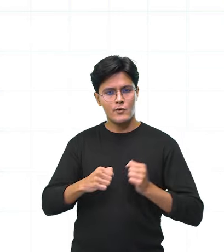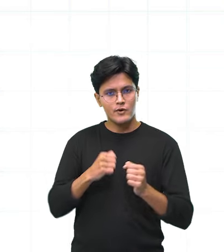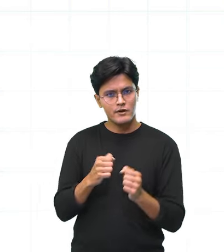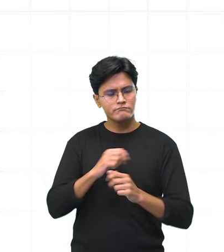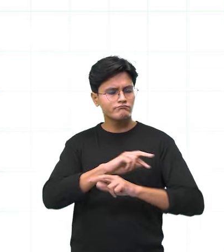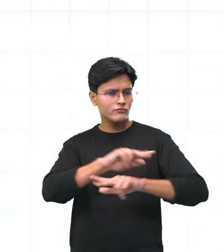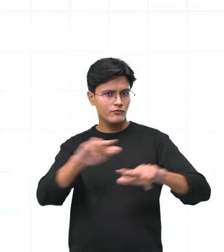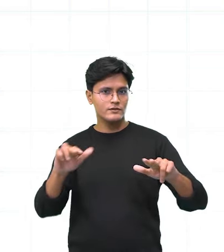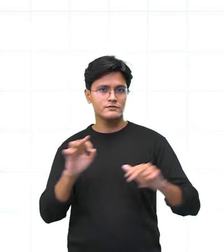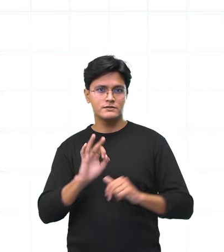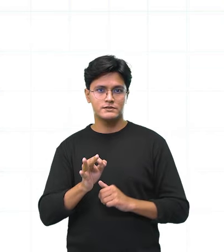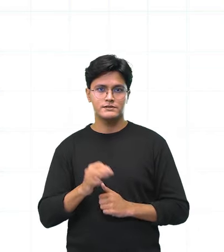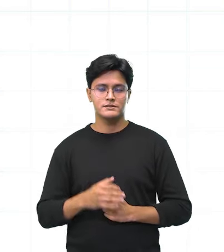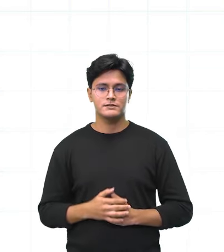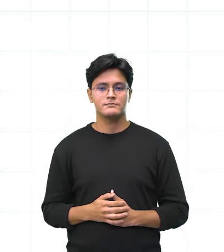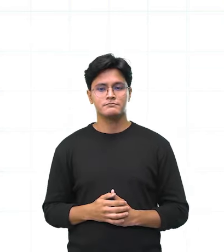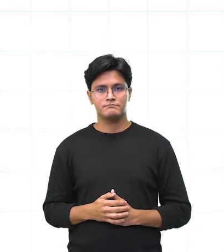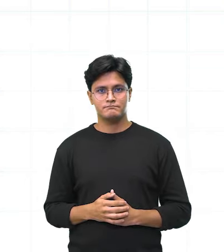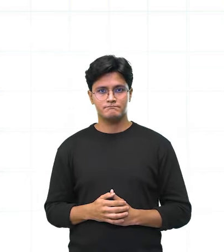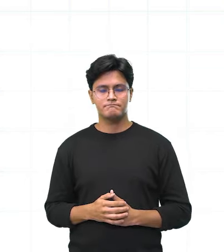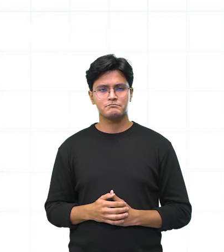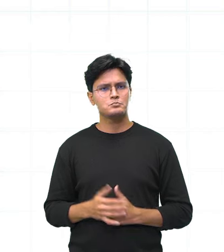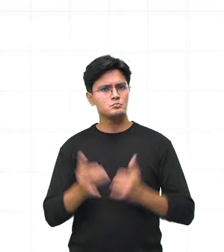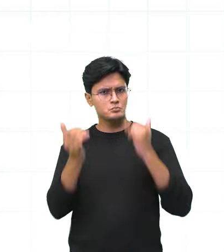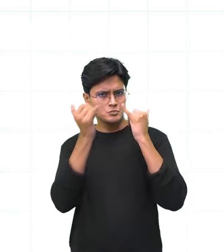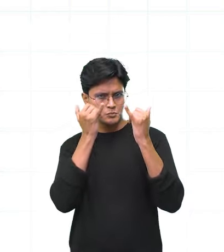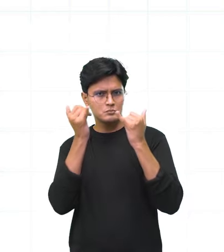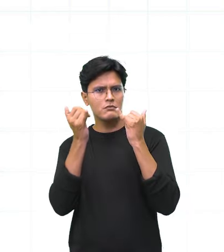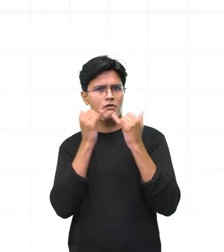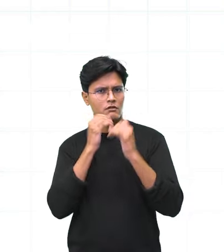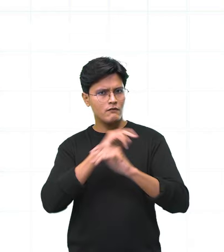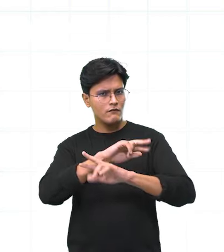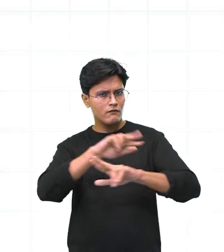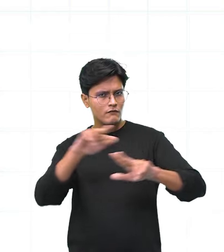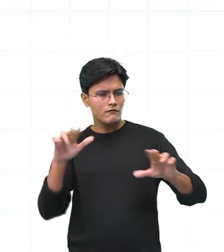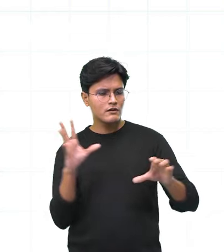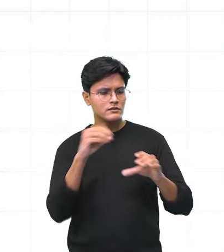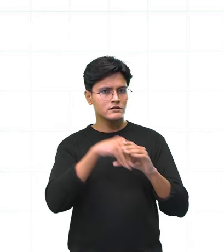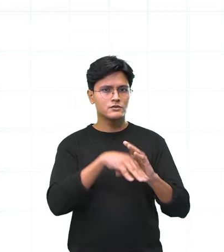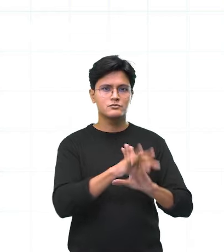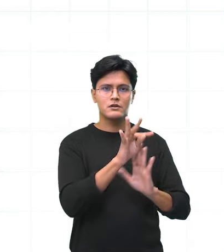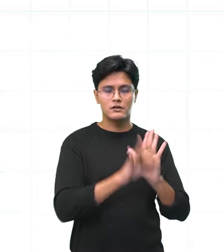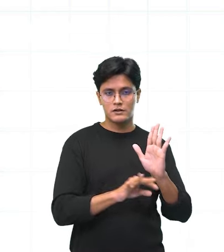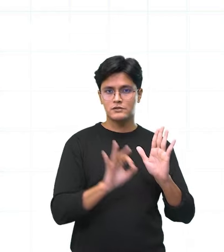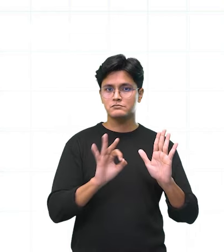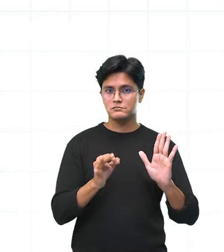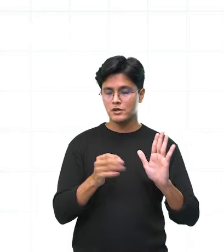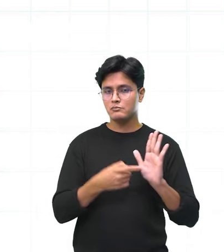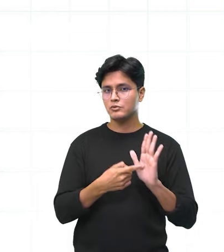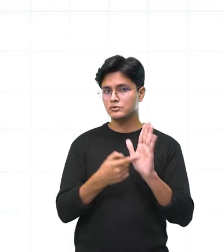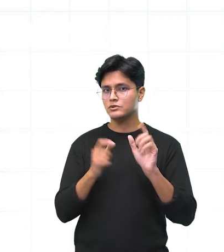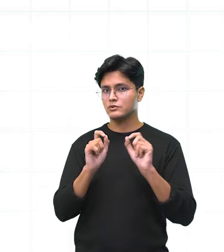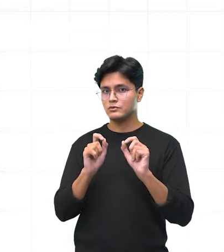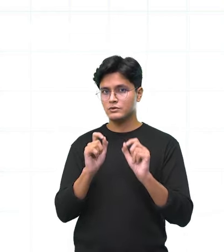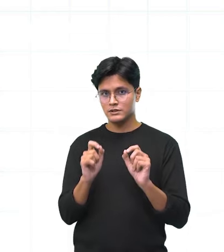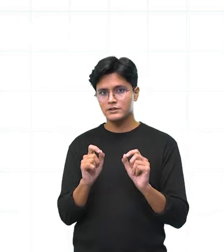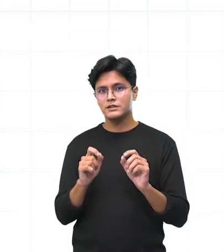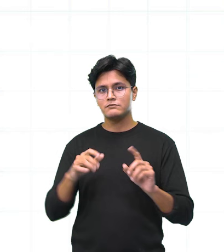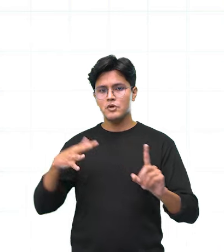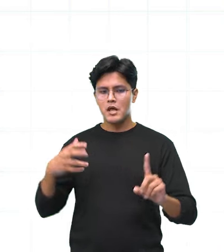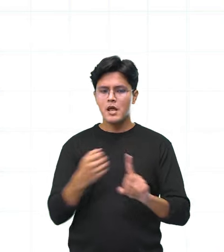outras. Olha só quanta informação tem no nosso texto, né? Tá mostrando aí quais são os